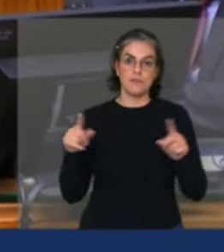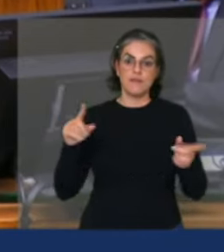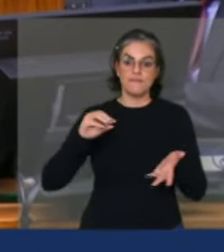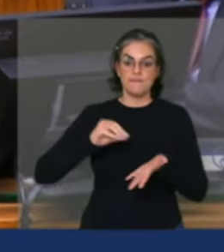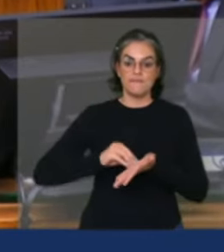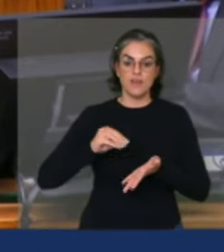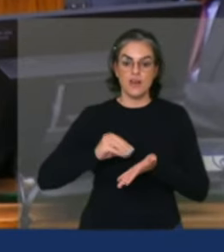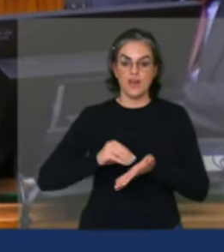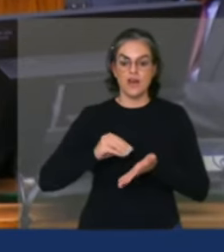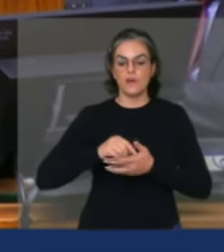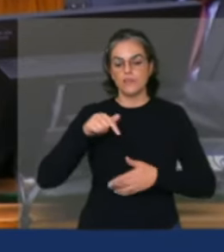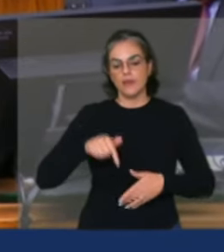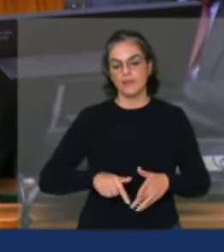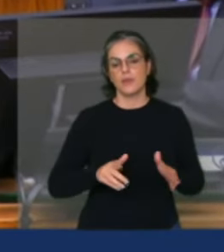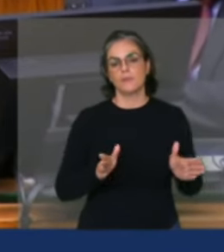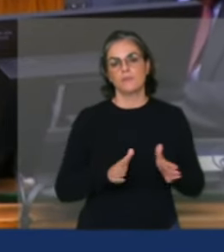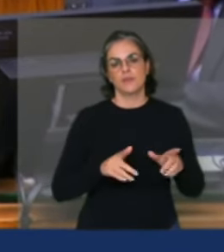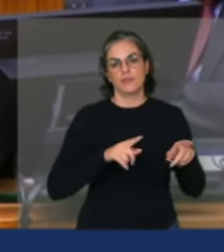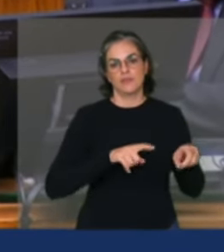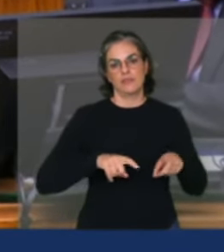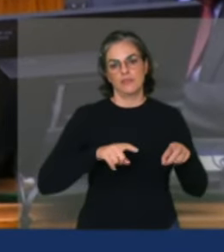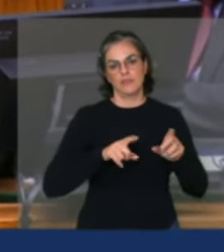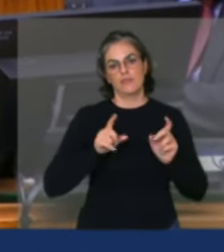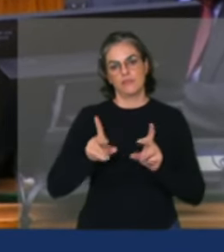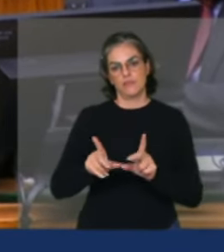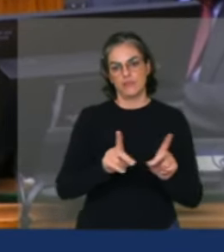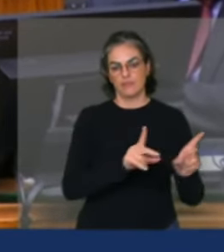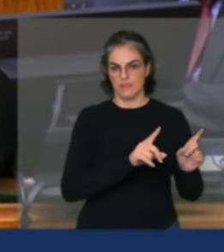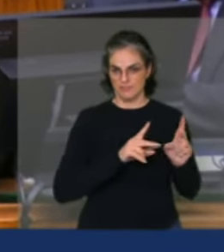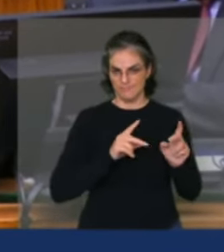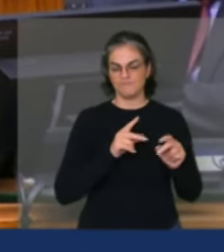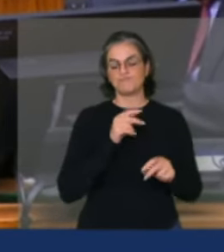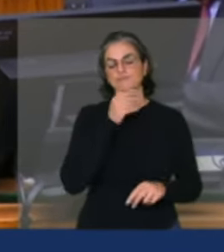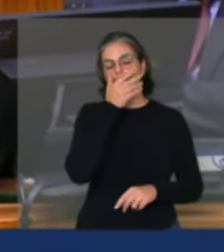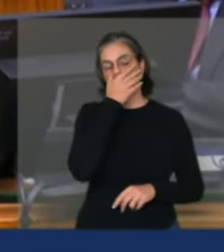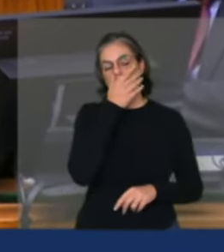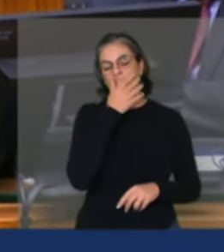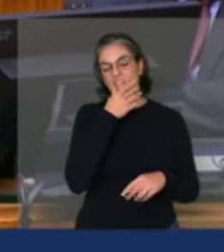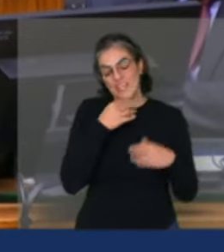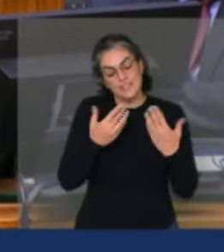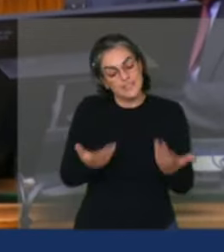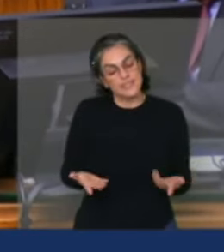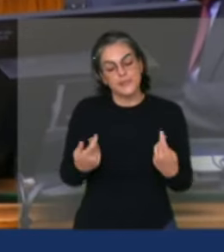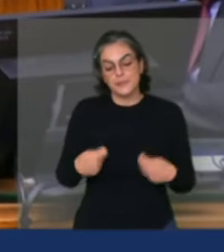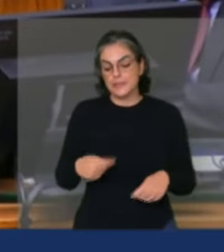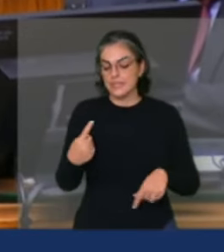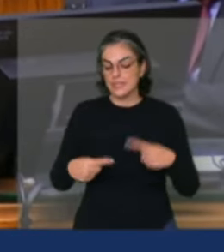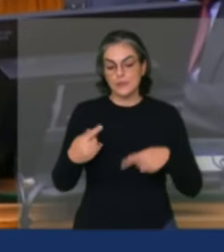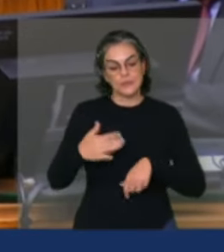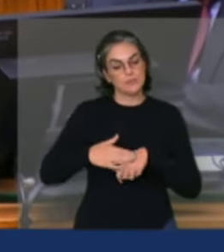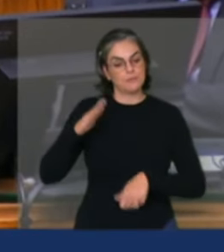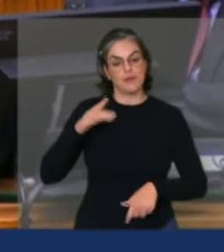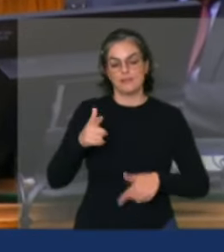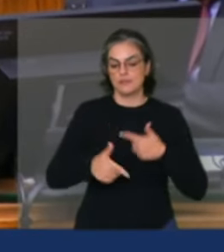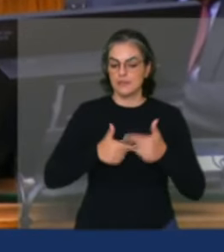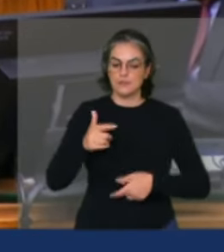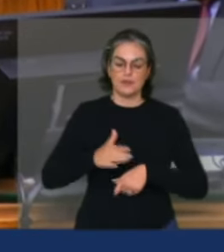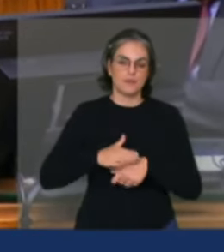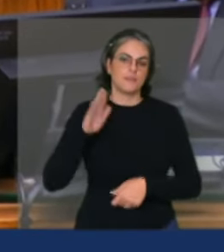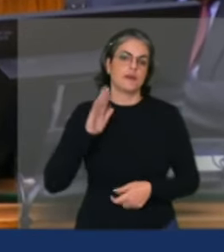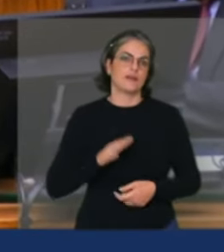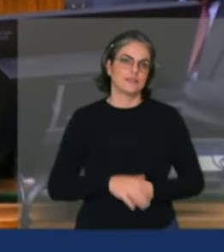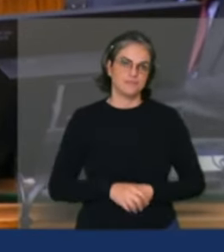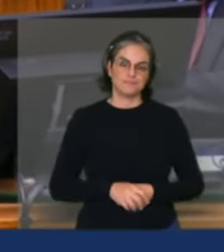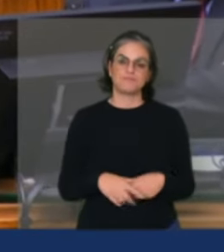para o pequeno produtor para a agricultura familiar então nós precisamos de discutir mais trabalhar mais é preciso que os